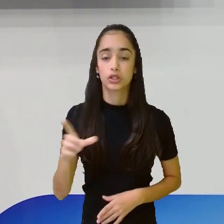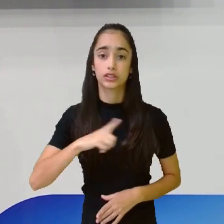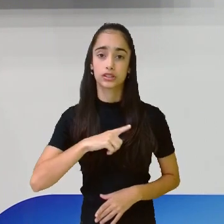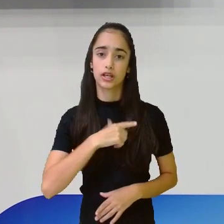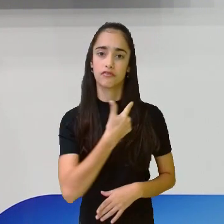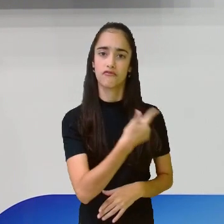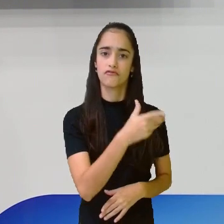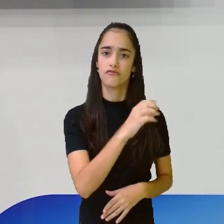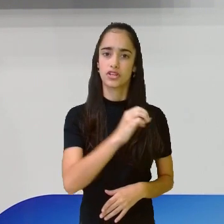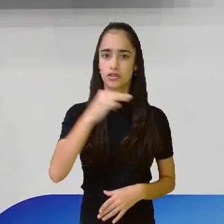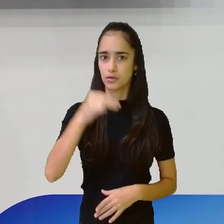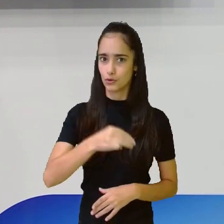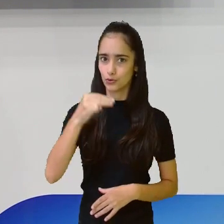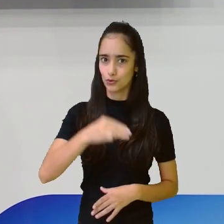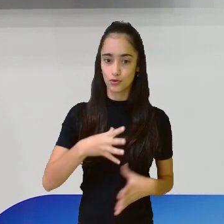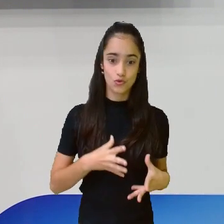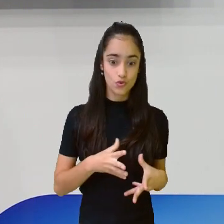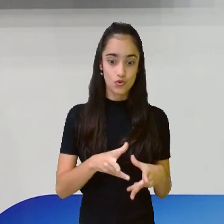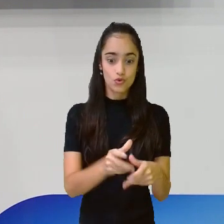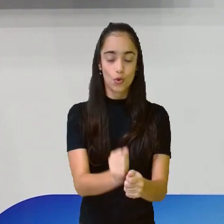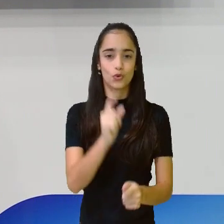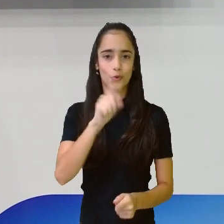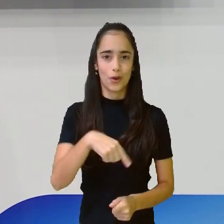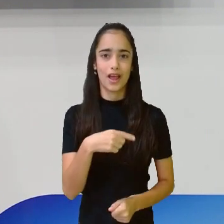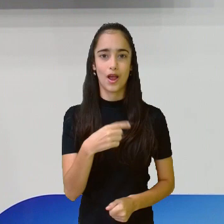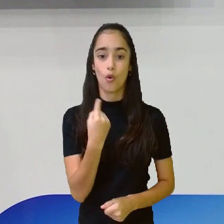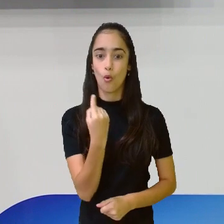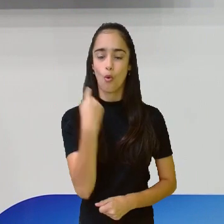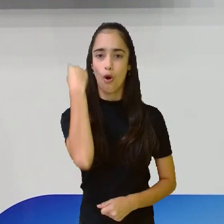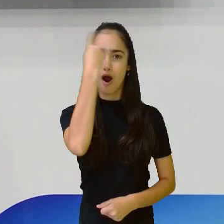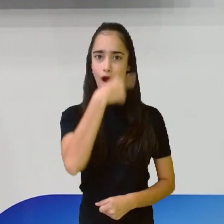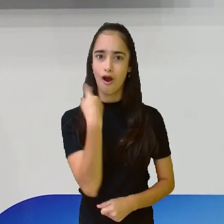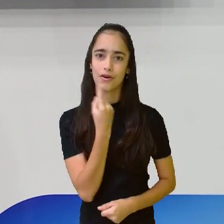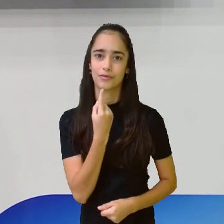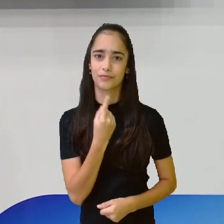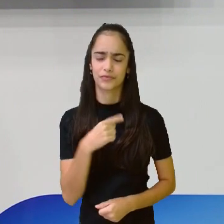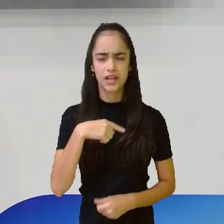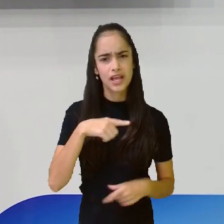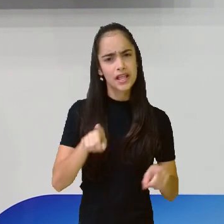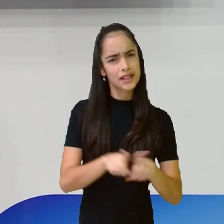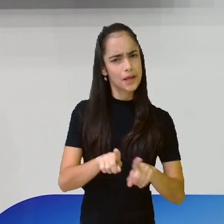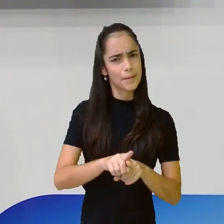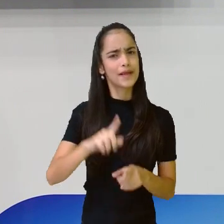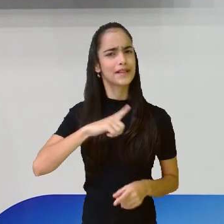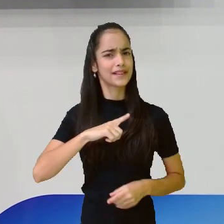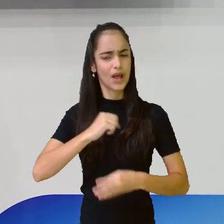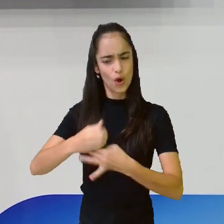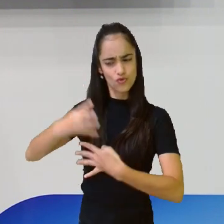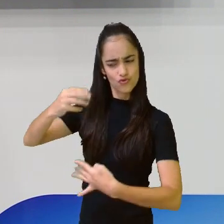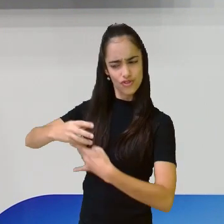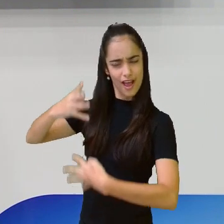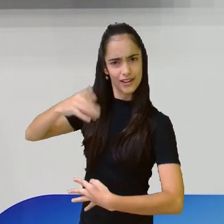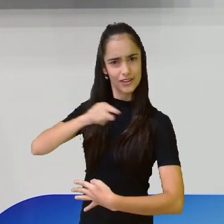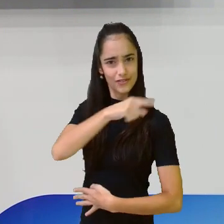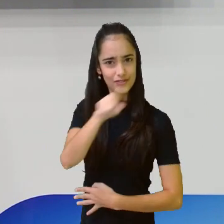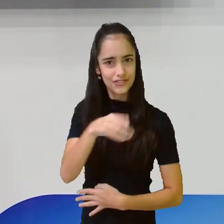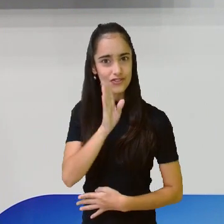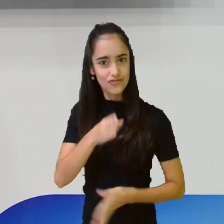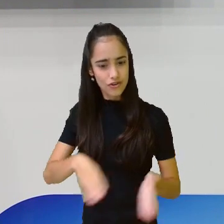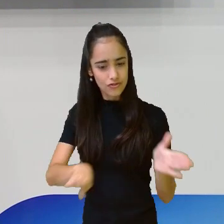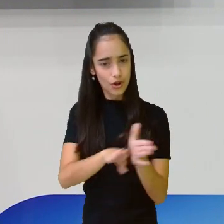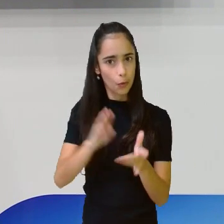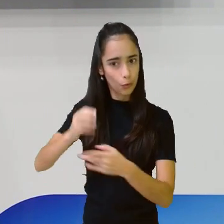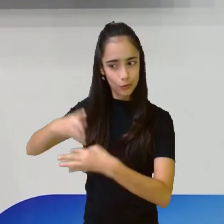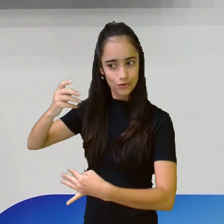60 minutos, uma hora. E no chat? Você já está no chat? Já está lá? Já baixou o aplicativo